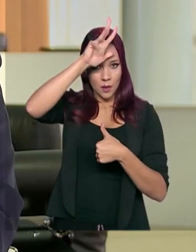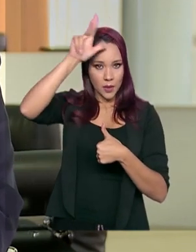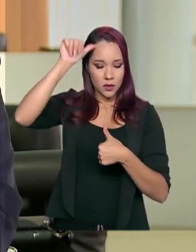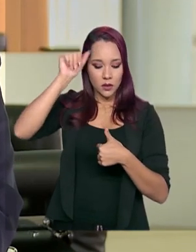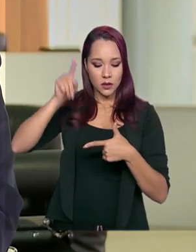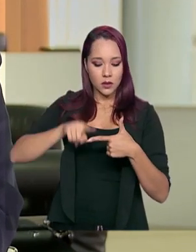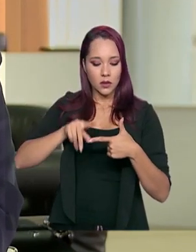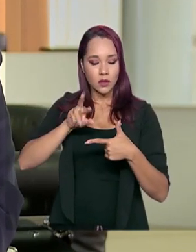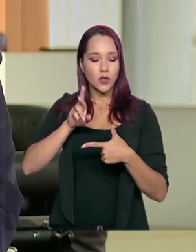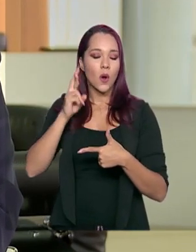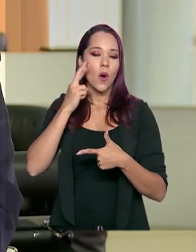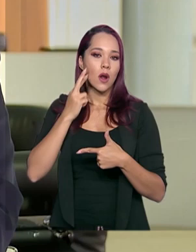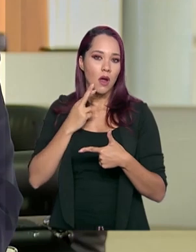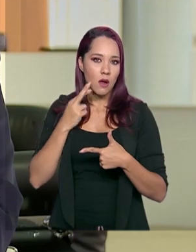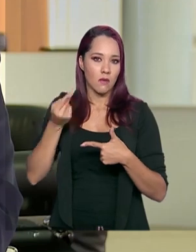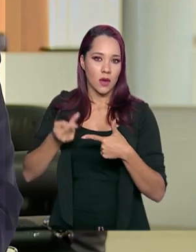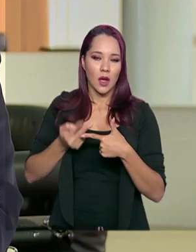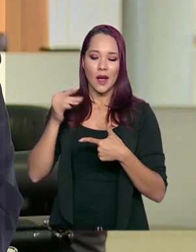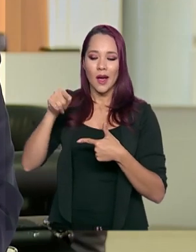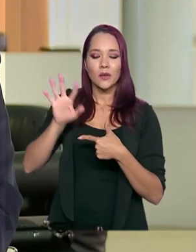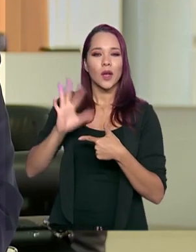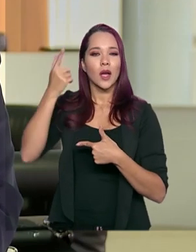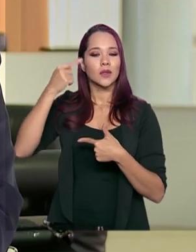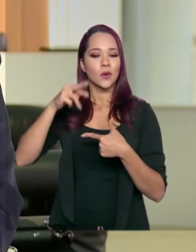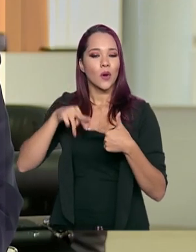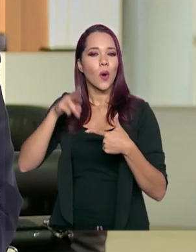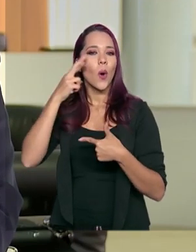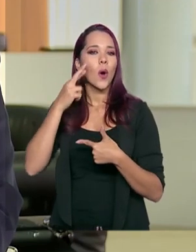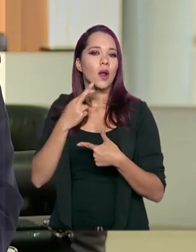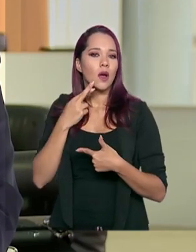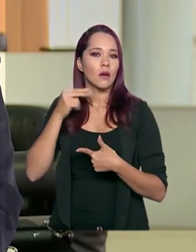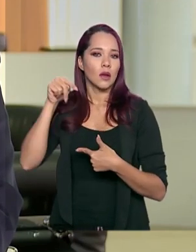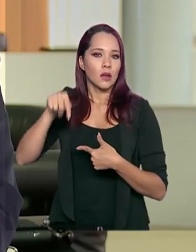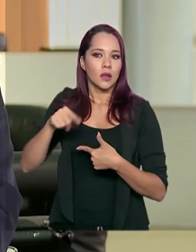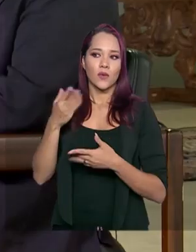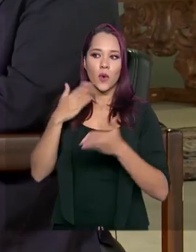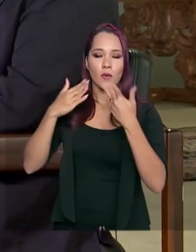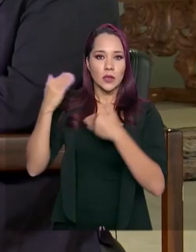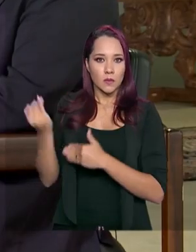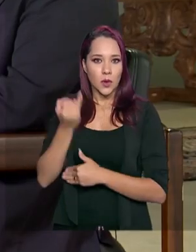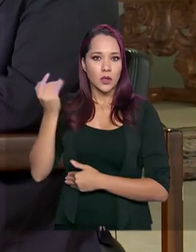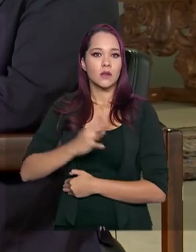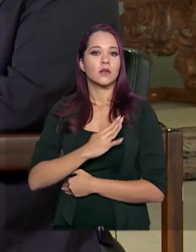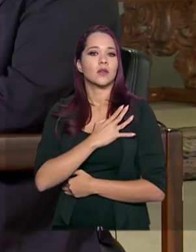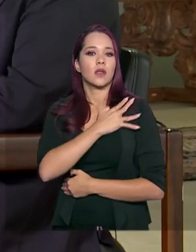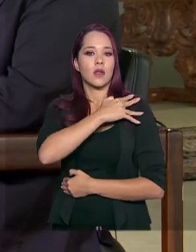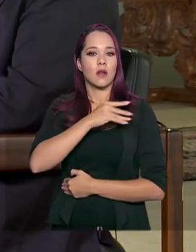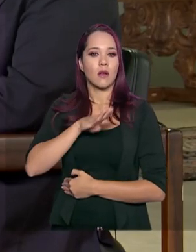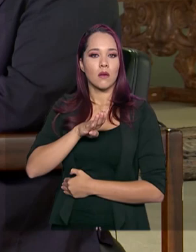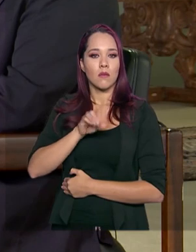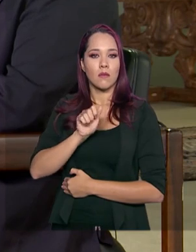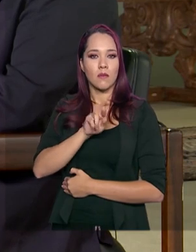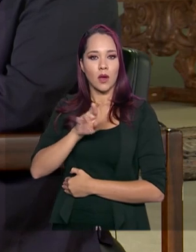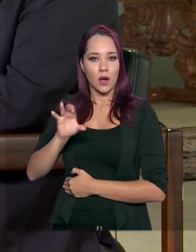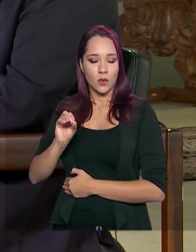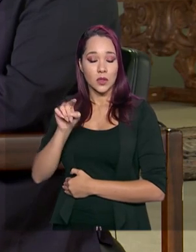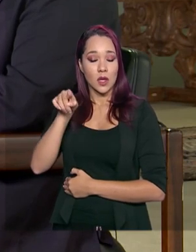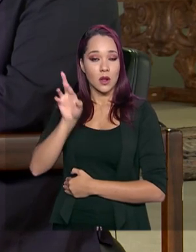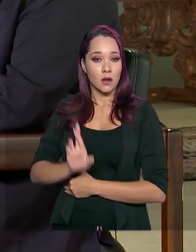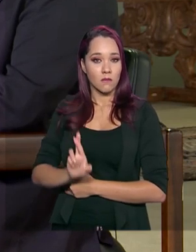Roraima. No caso de Roraima, nós também tivemos uma conversa muito importante com o general Barros, que é o representante